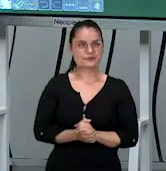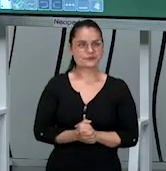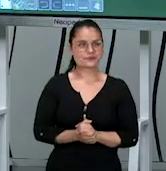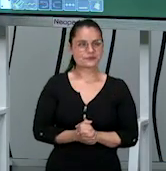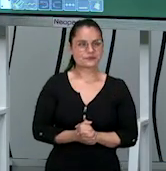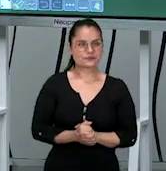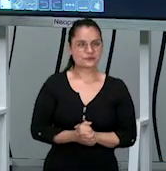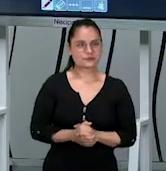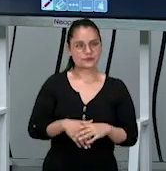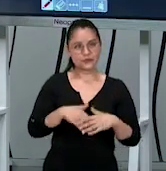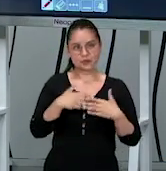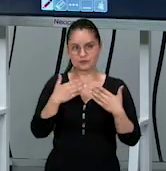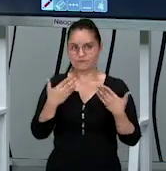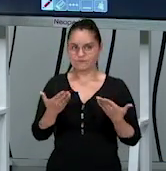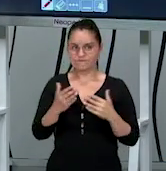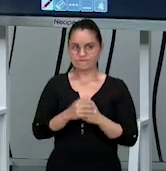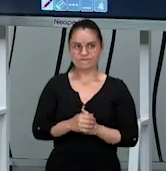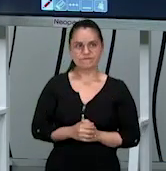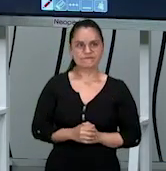bom